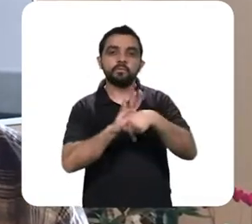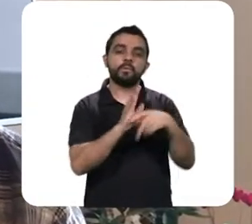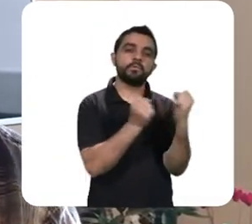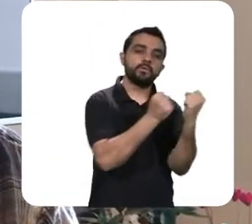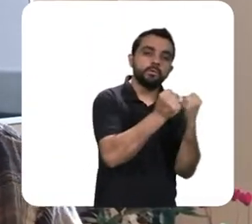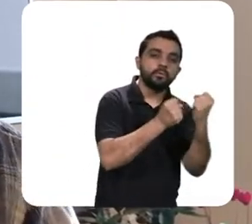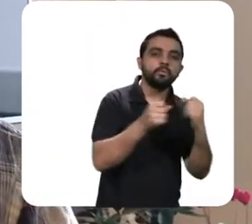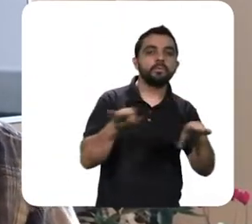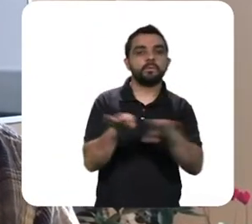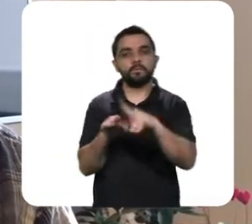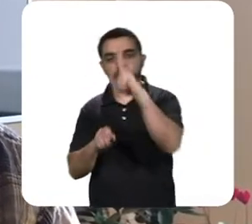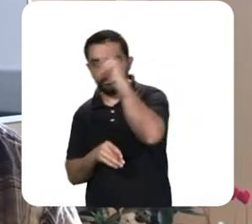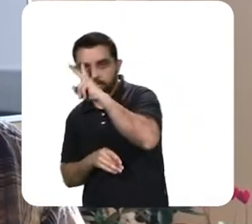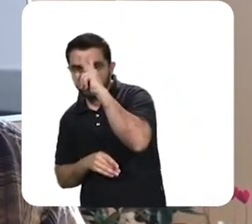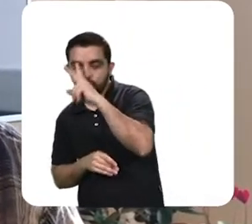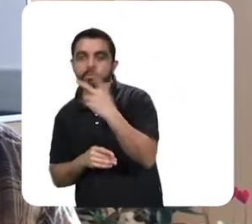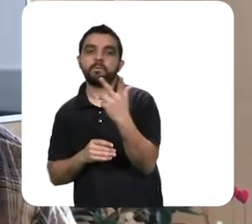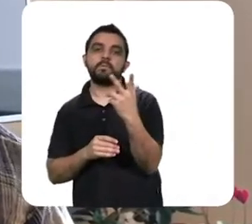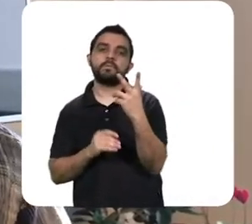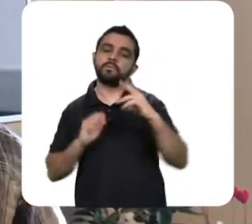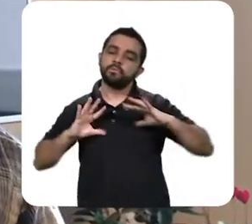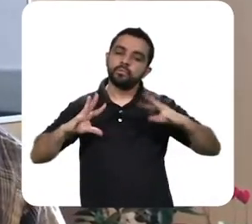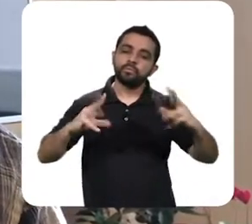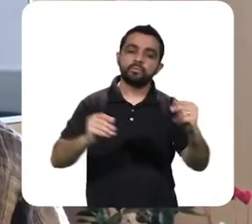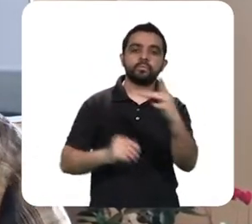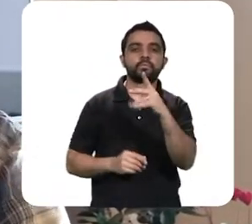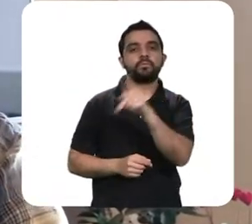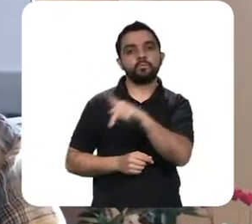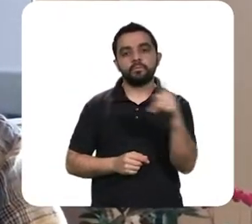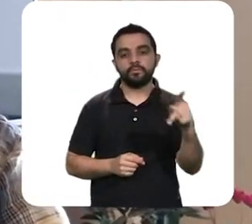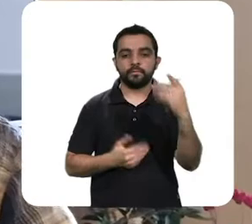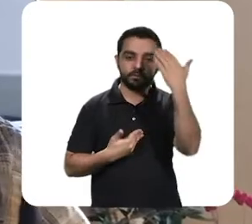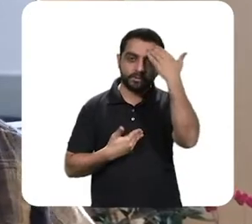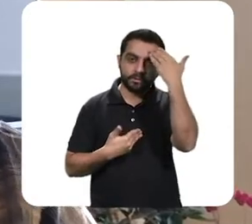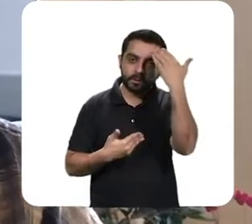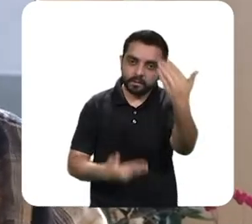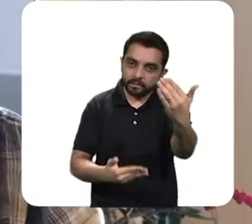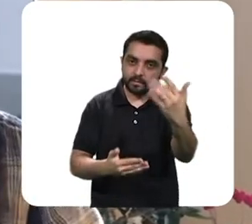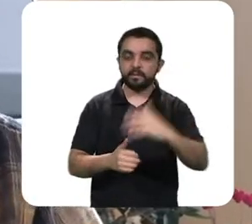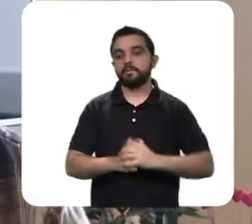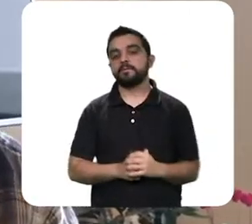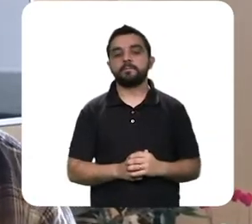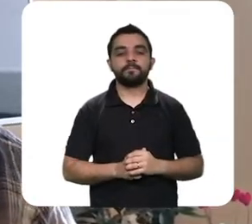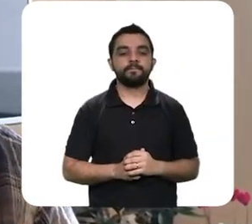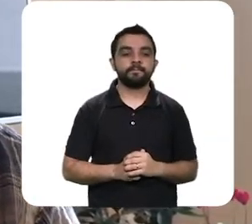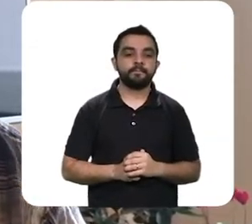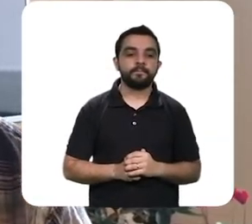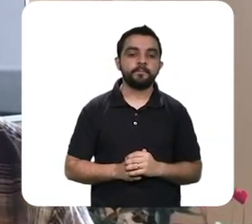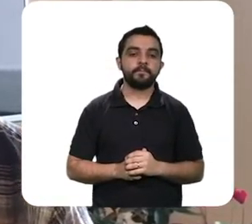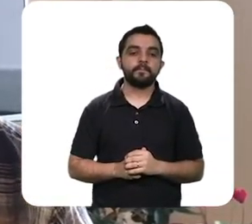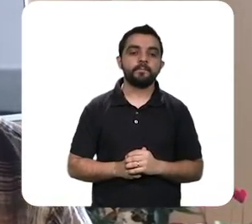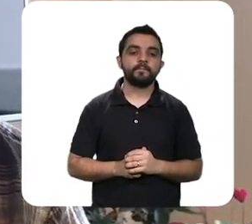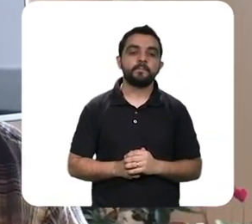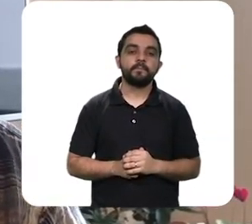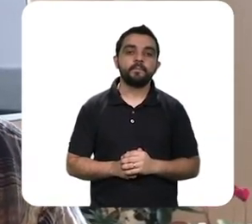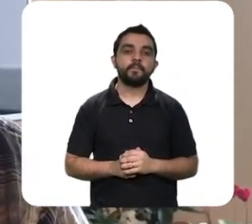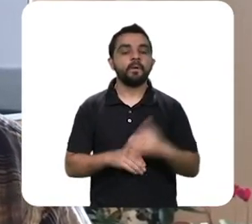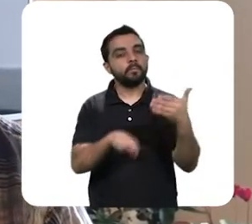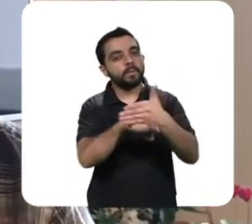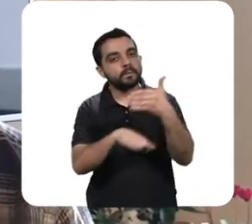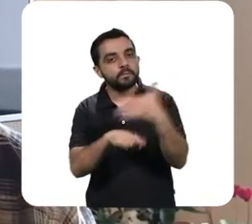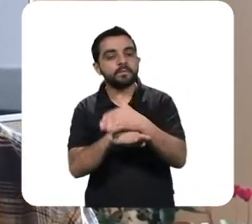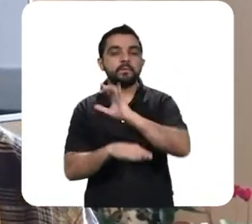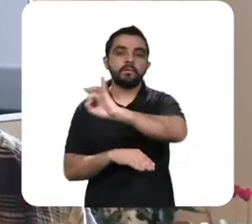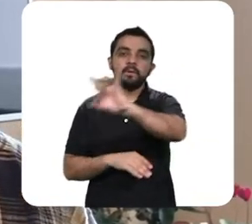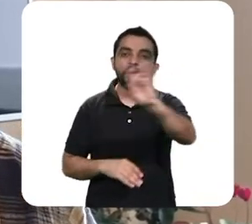Alexandre Póris e João Basílio Prima Neto assim como historiador e professor do departamento de história Denison de Oliveira pela participação